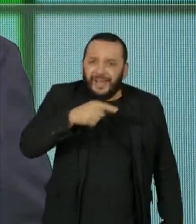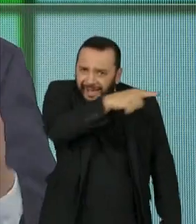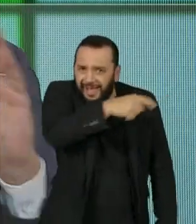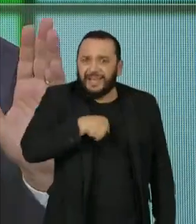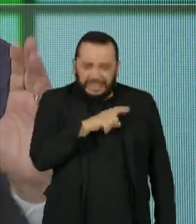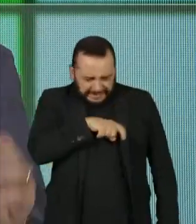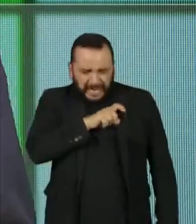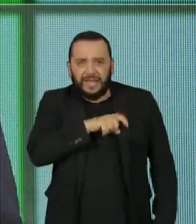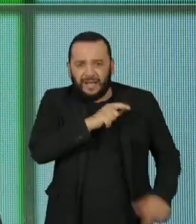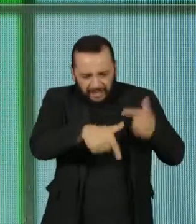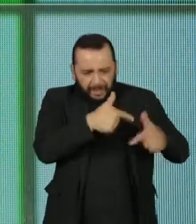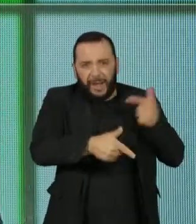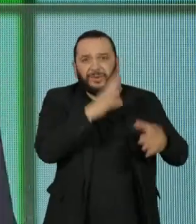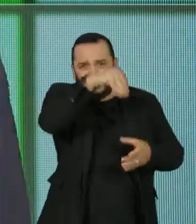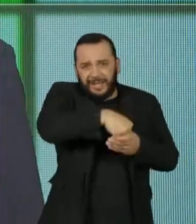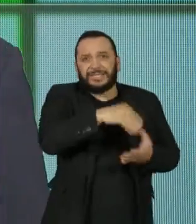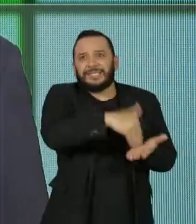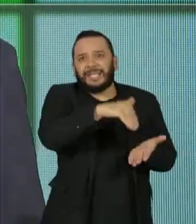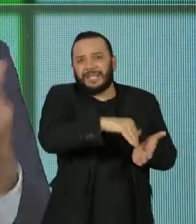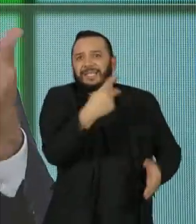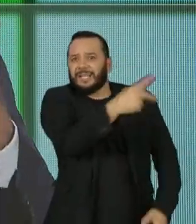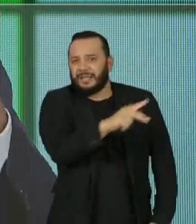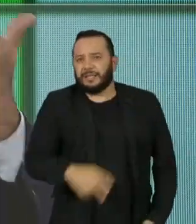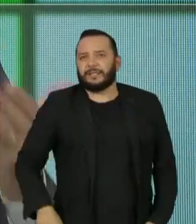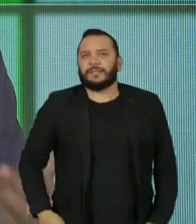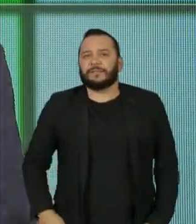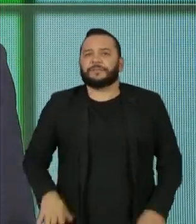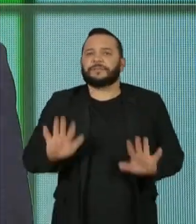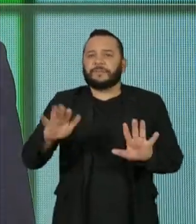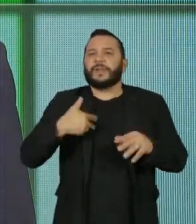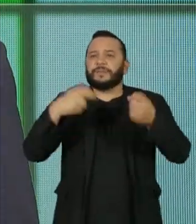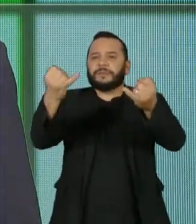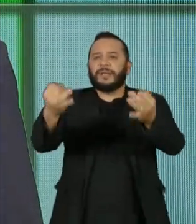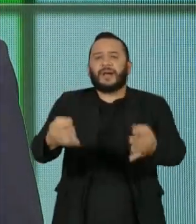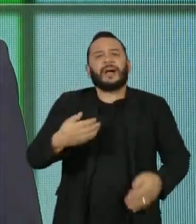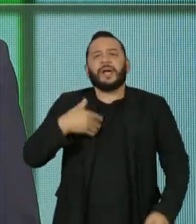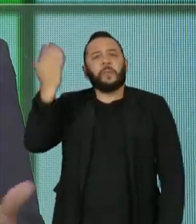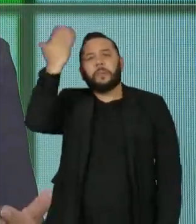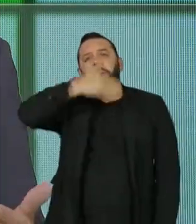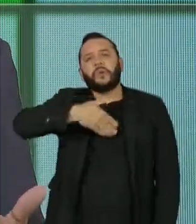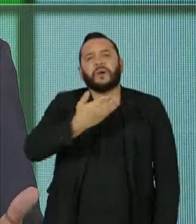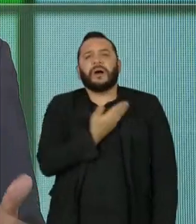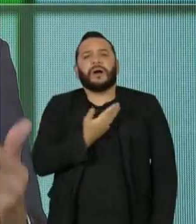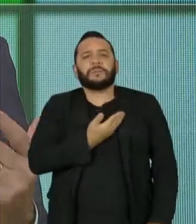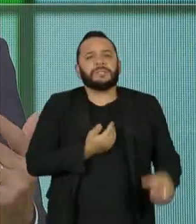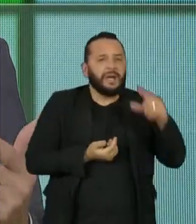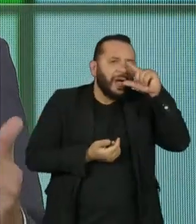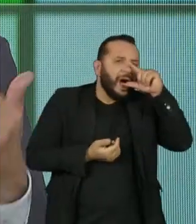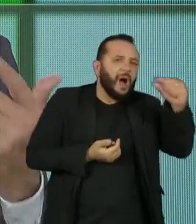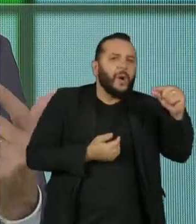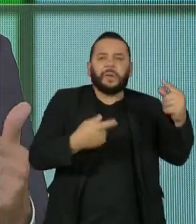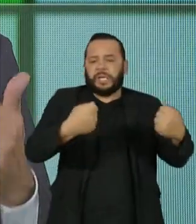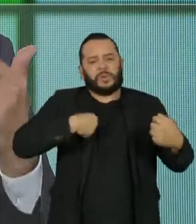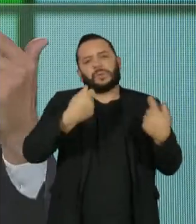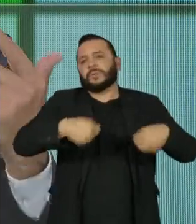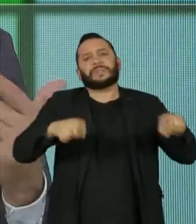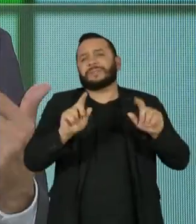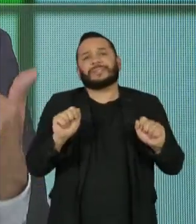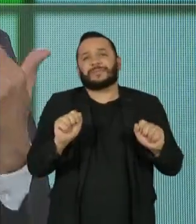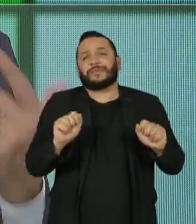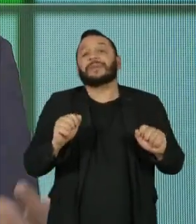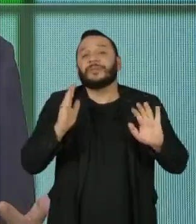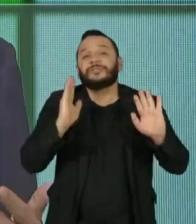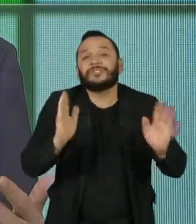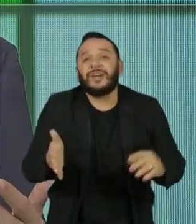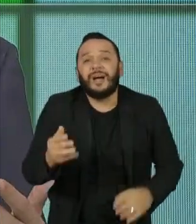dele. Dito isso, eu não preciso provar amizade com o Geraldo Alckmin de quem eu sou amigo há